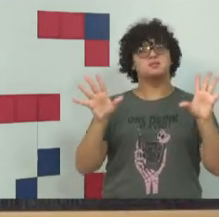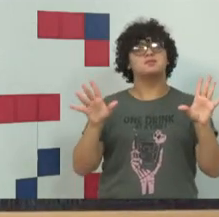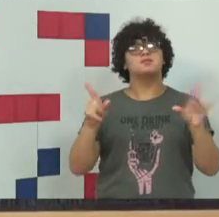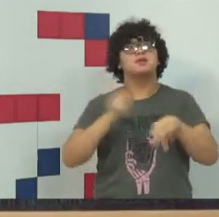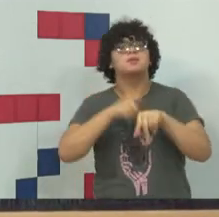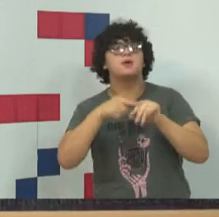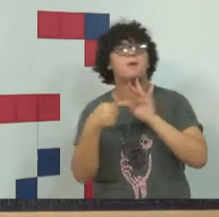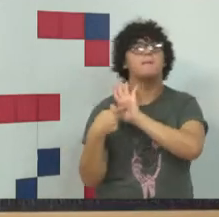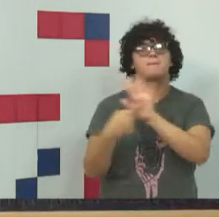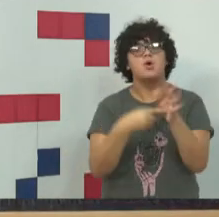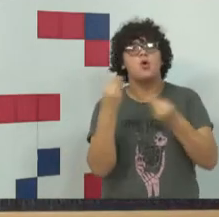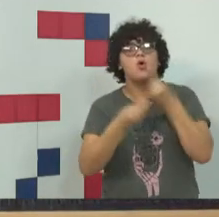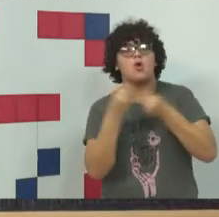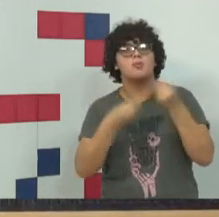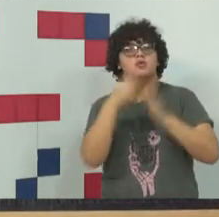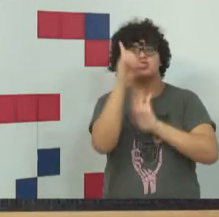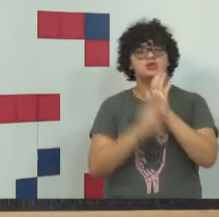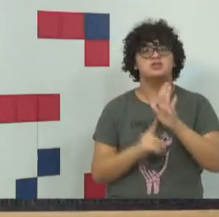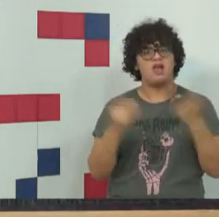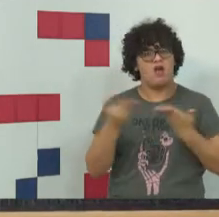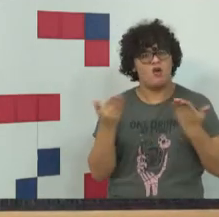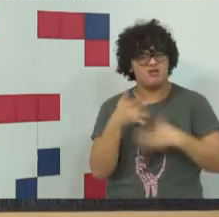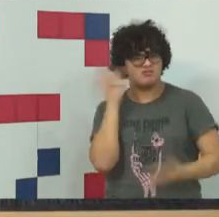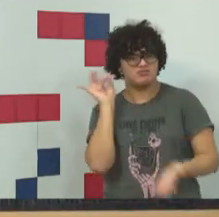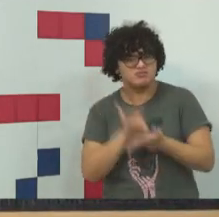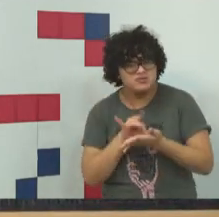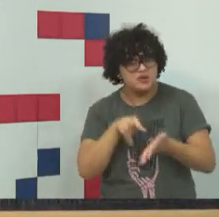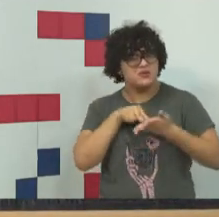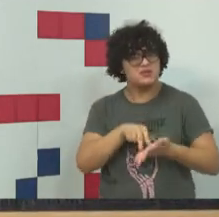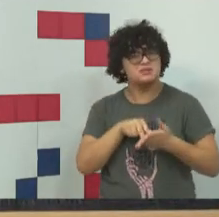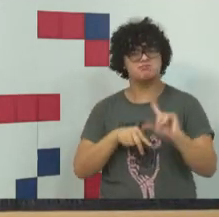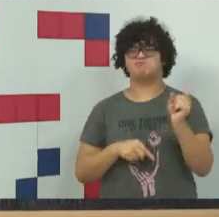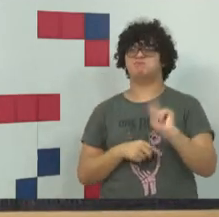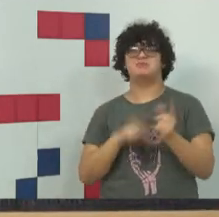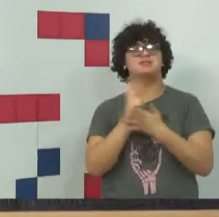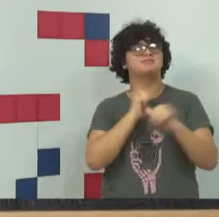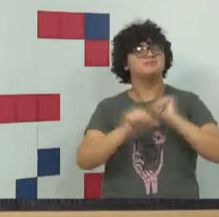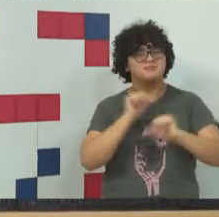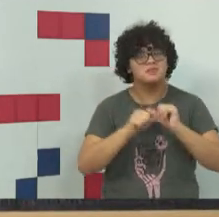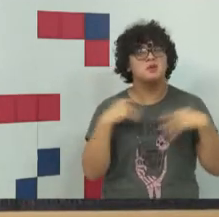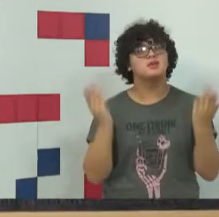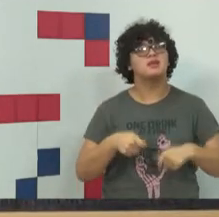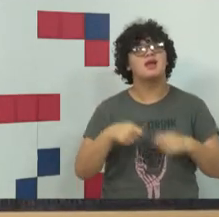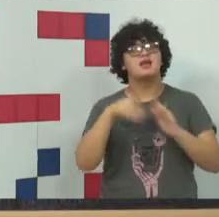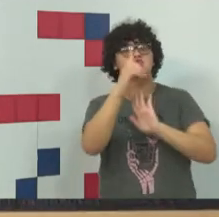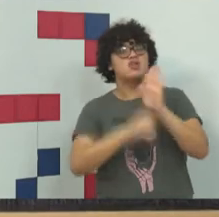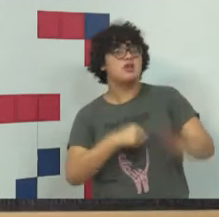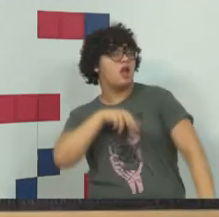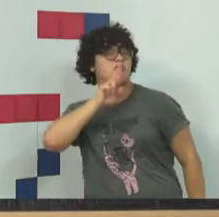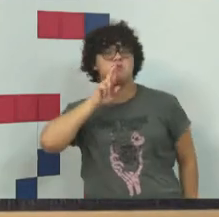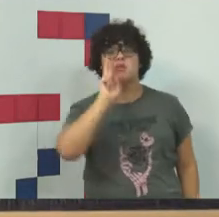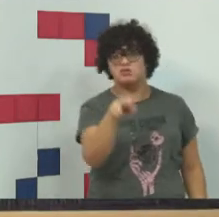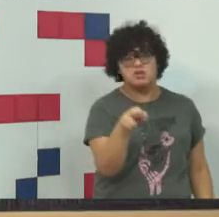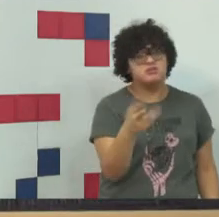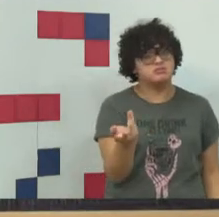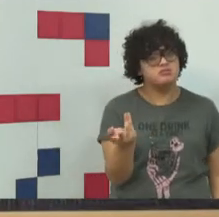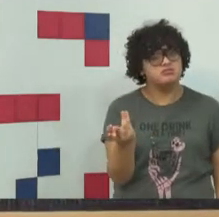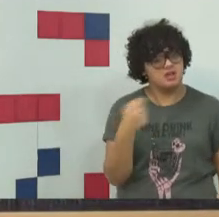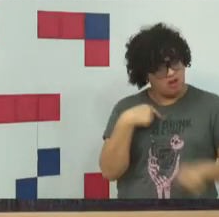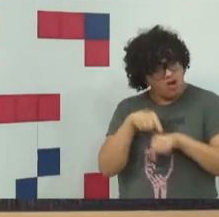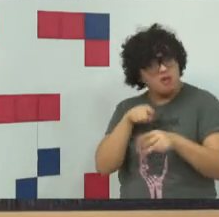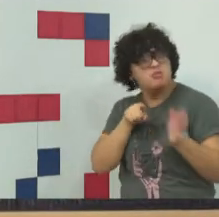mostrando que os direitos fundamentais não são absolutos. Eu tenho o direito de resposta, a